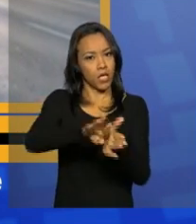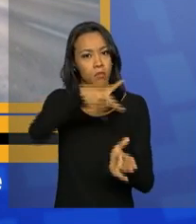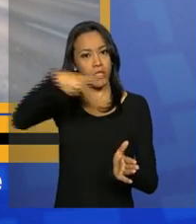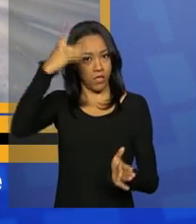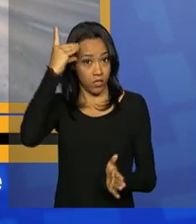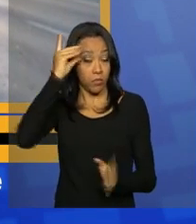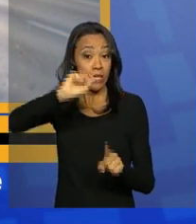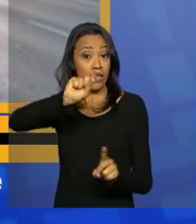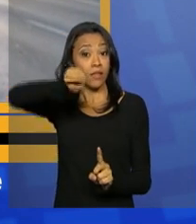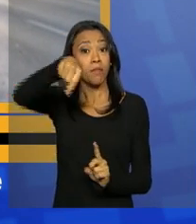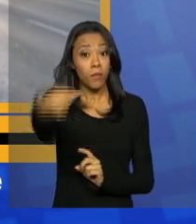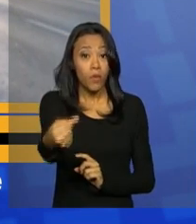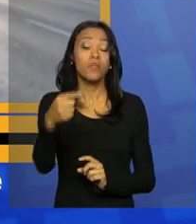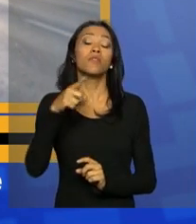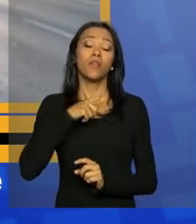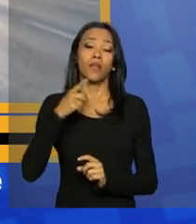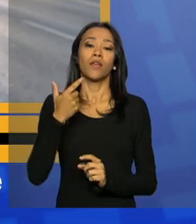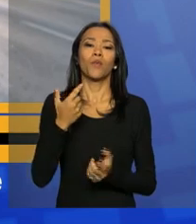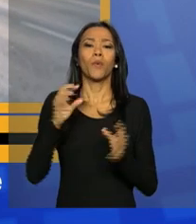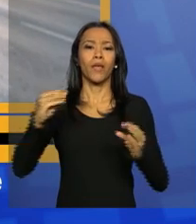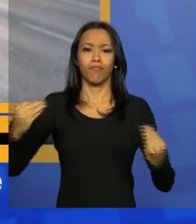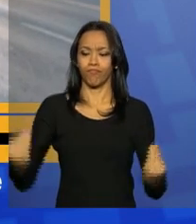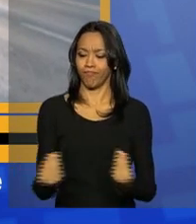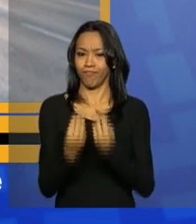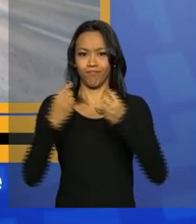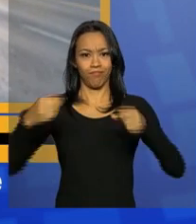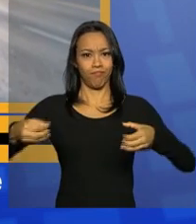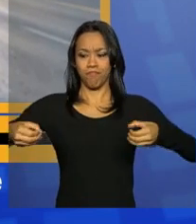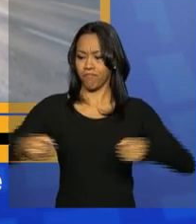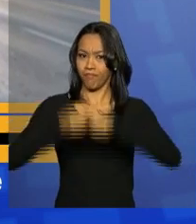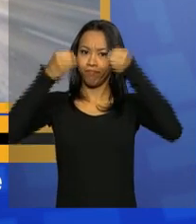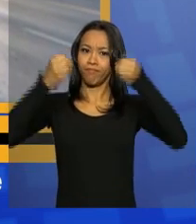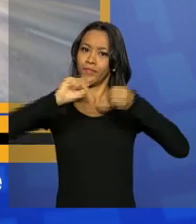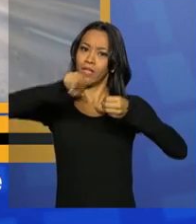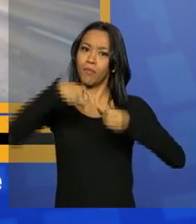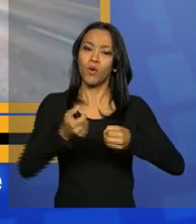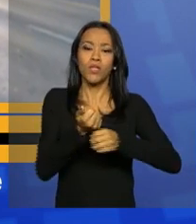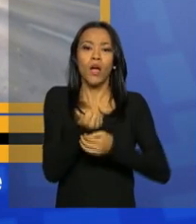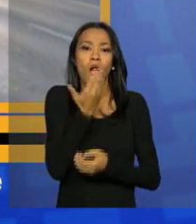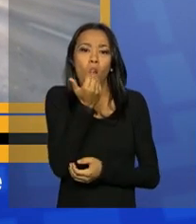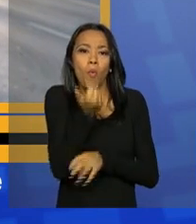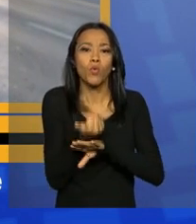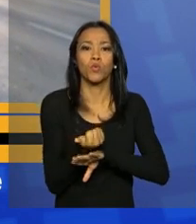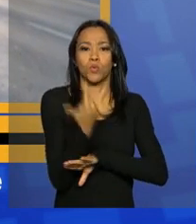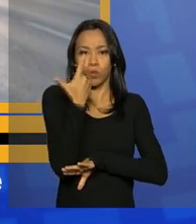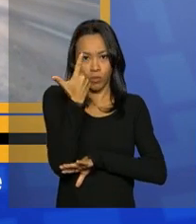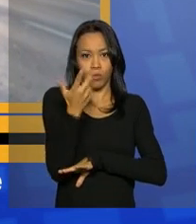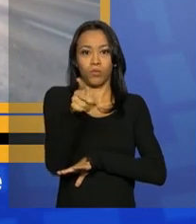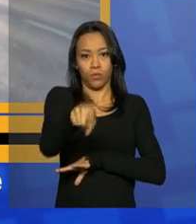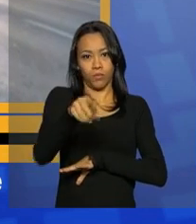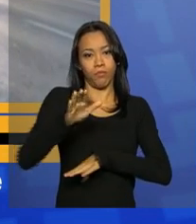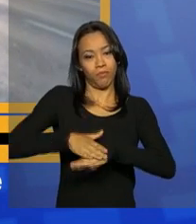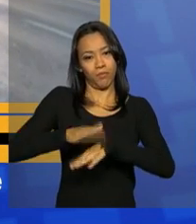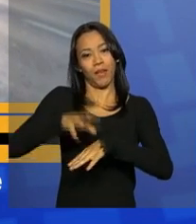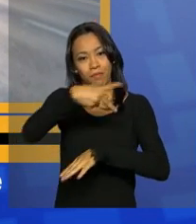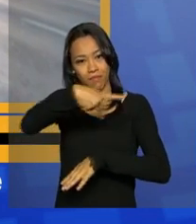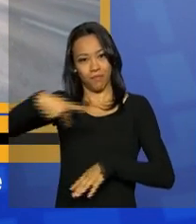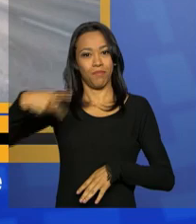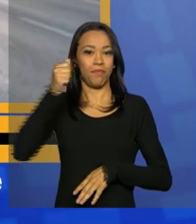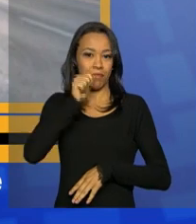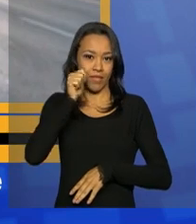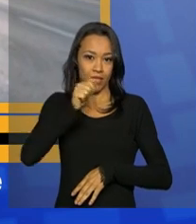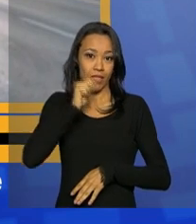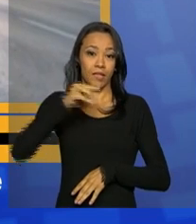Em seguida, ela participa de um coquetel e, mais tarde, de um almoço oferecido pela presidenta chilena, Michelle